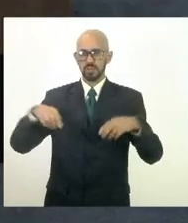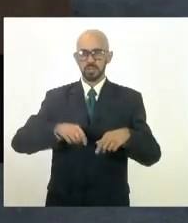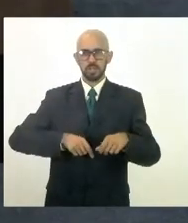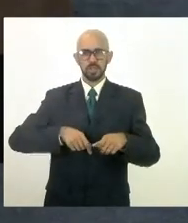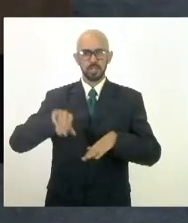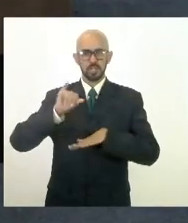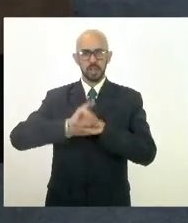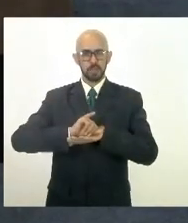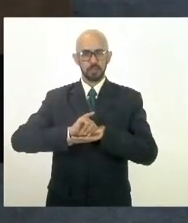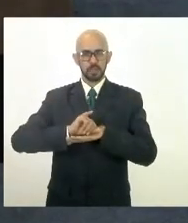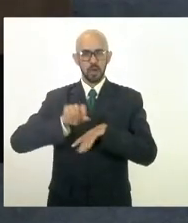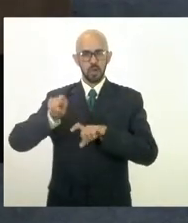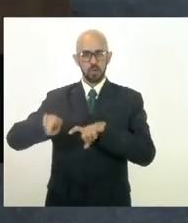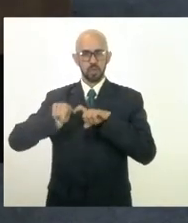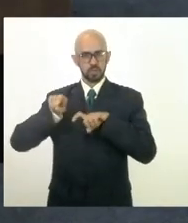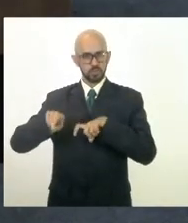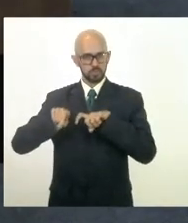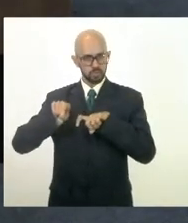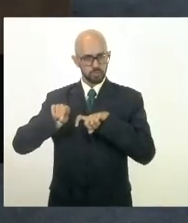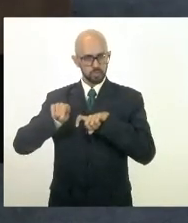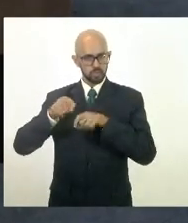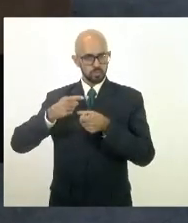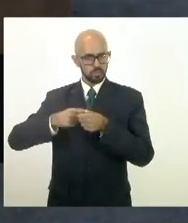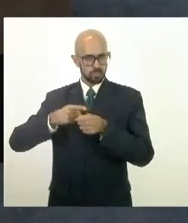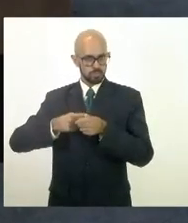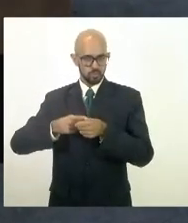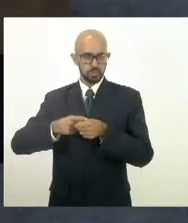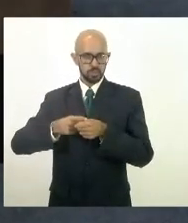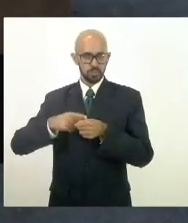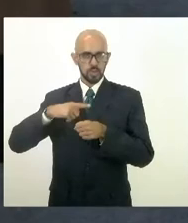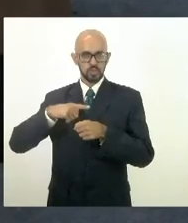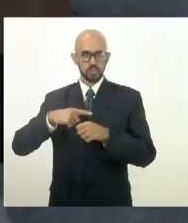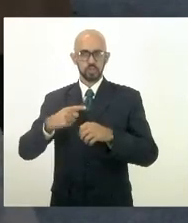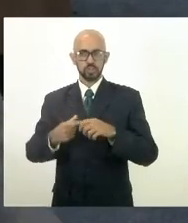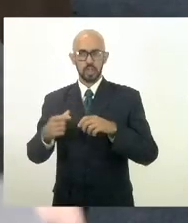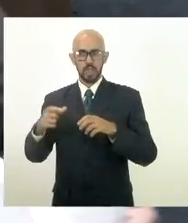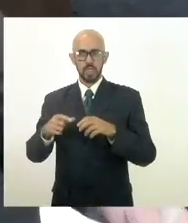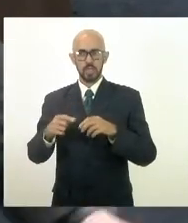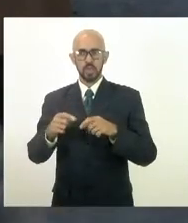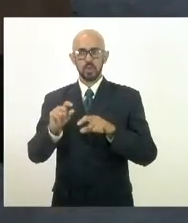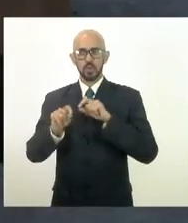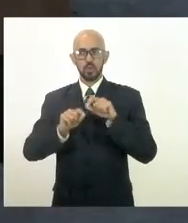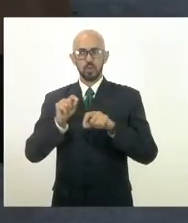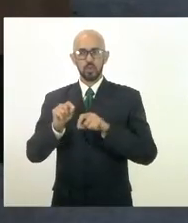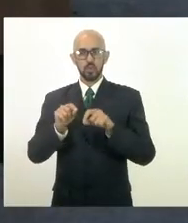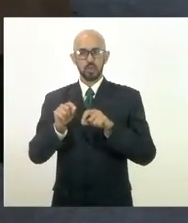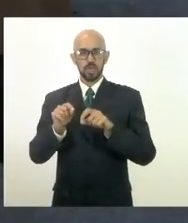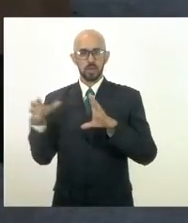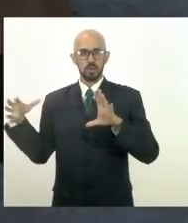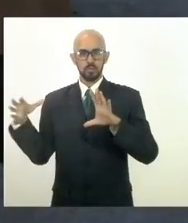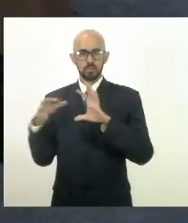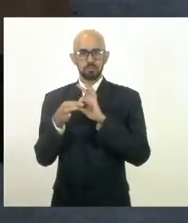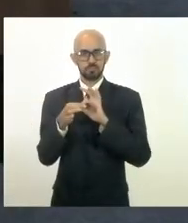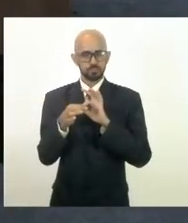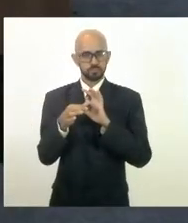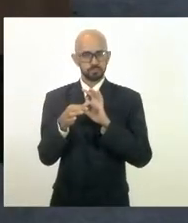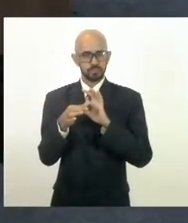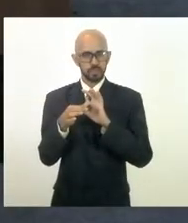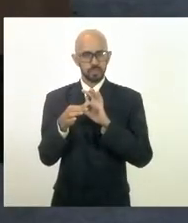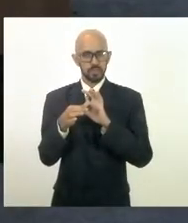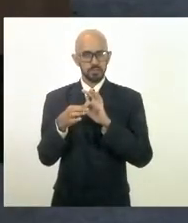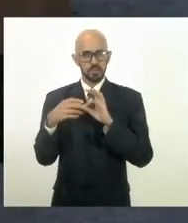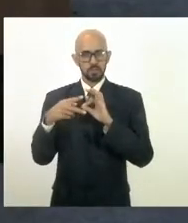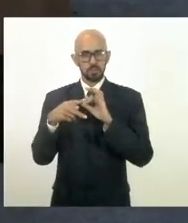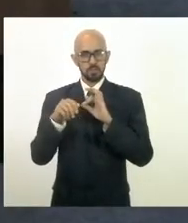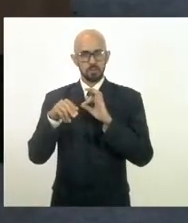municípios do interior. Nós temos a ponte, uma ponte chamada, foi lançada como ponte da integração, que